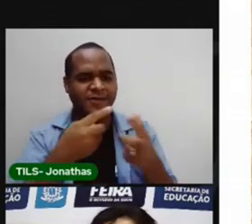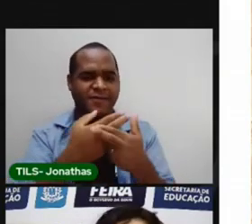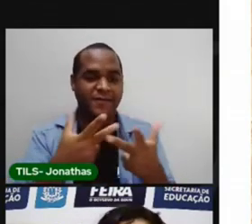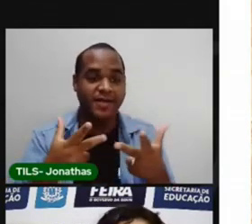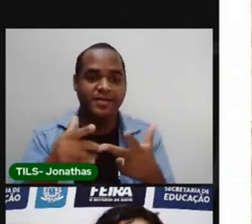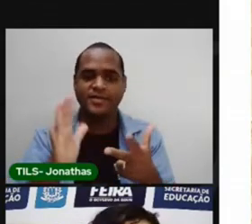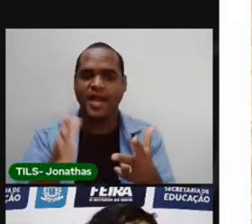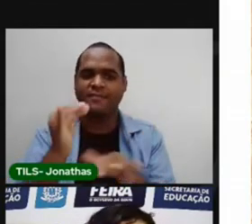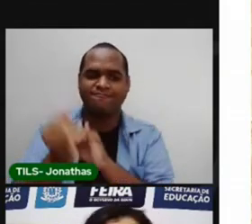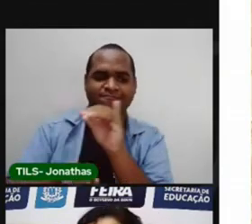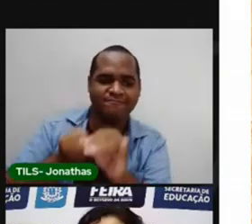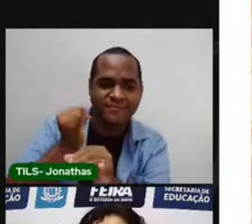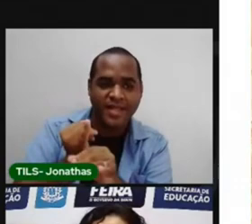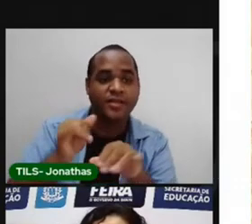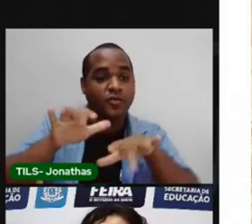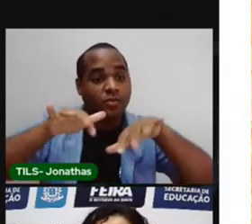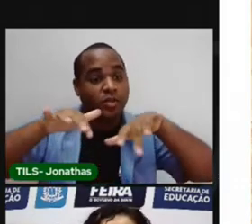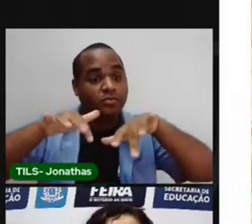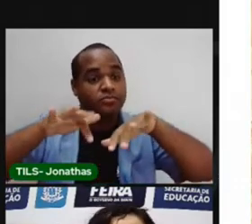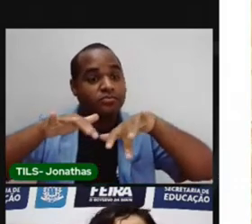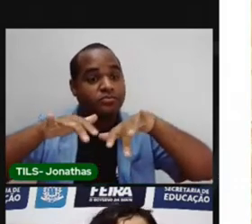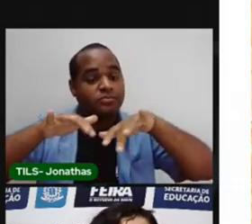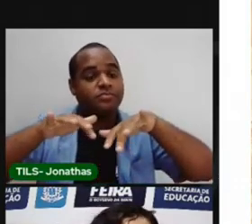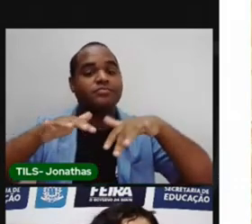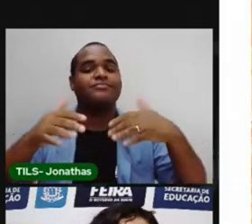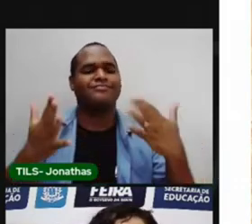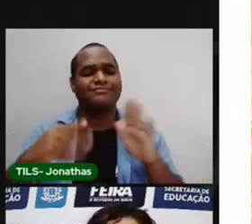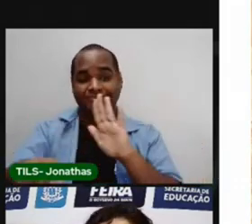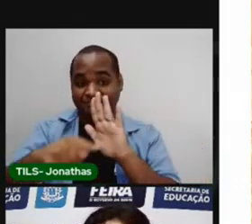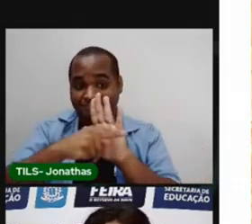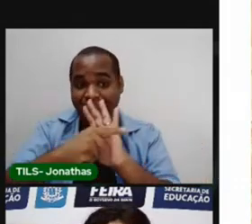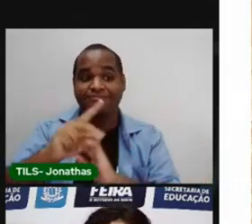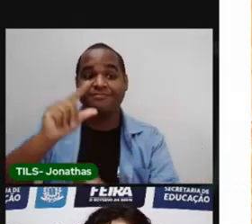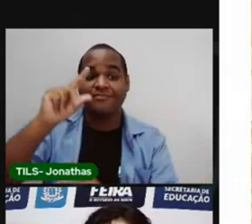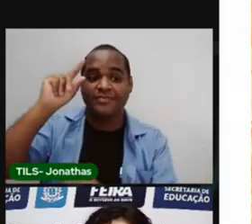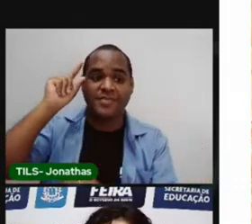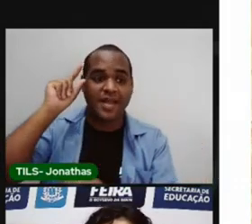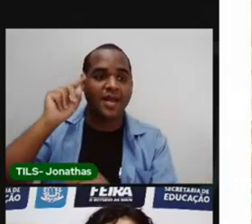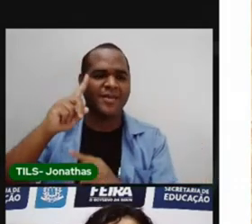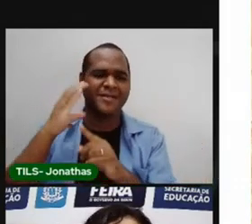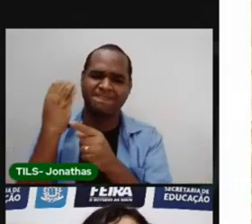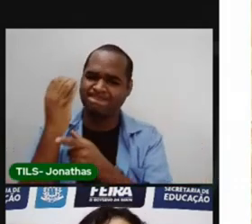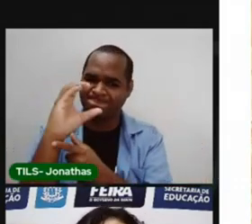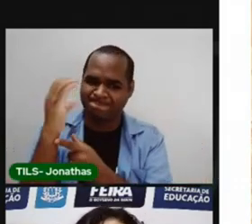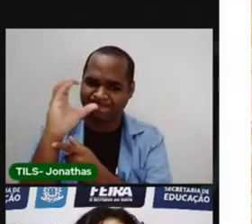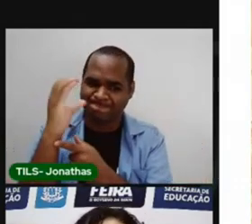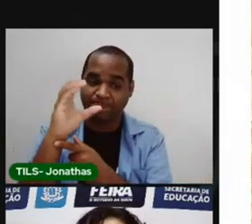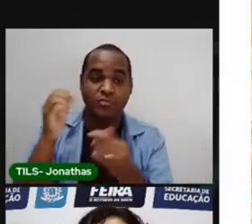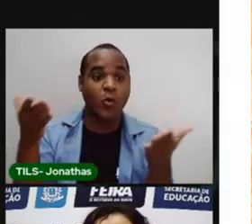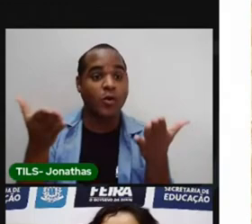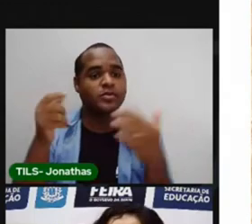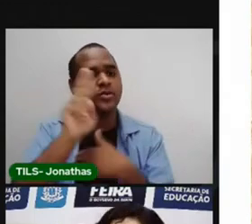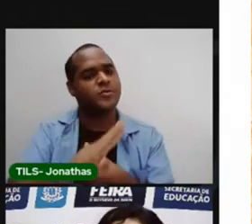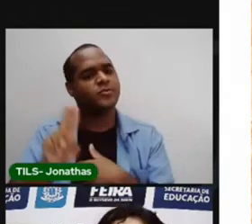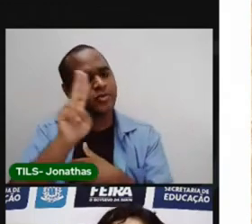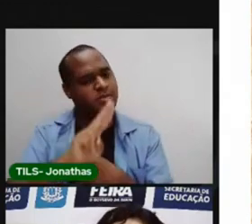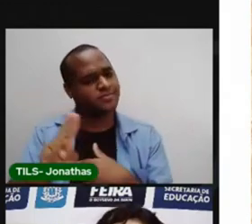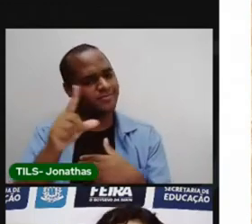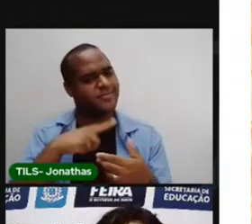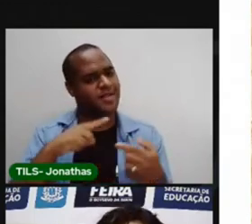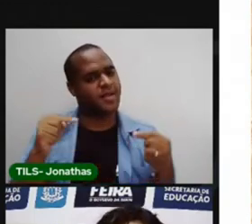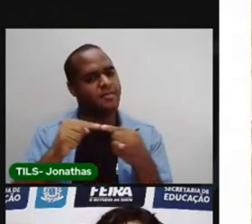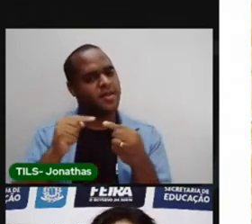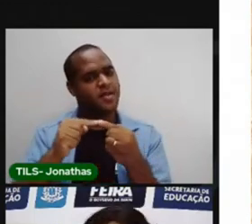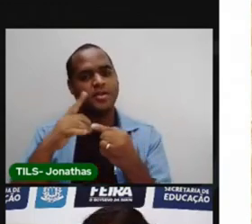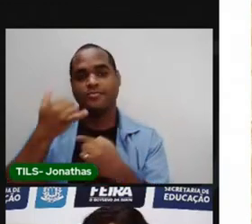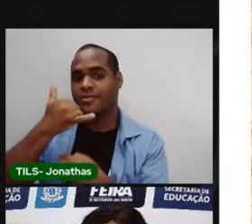a internet e computador, pertencia somente aos cientistas. E hoje nós utilizamos, até mesmo no nosso